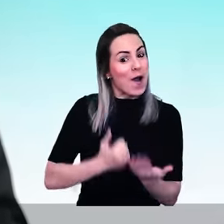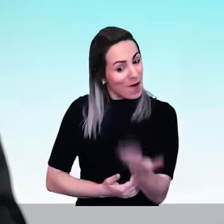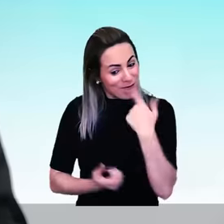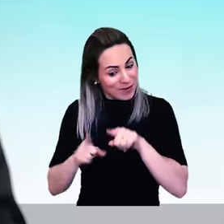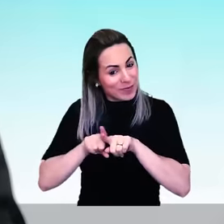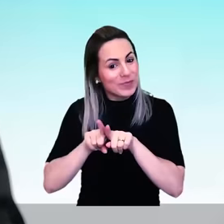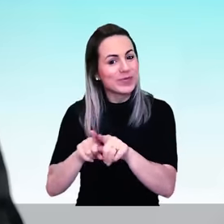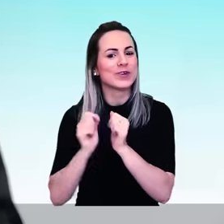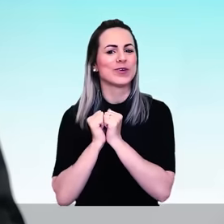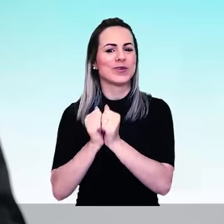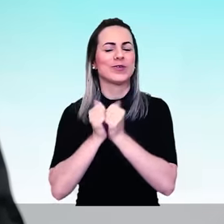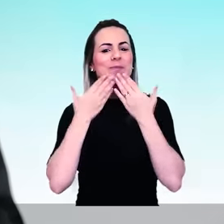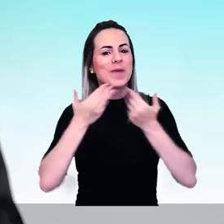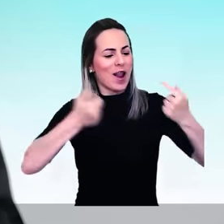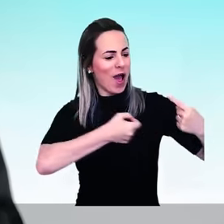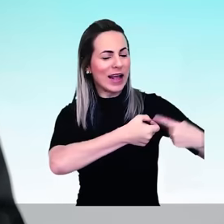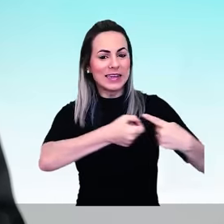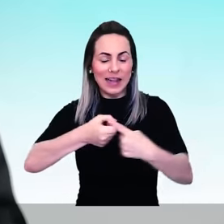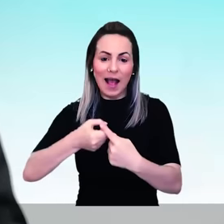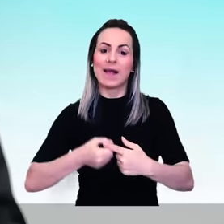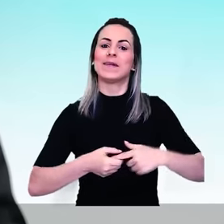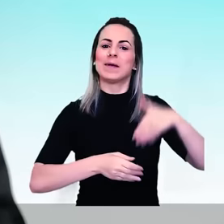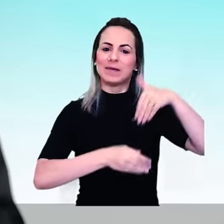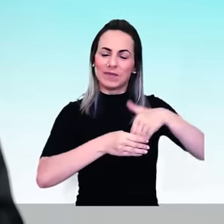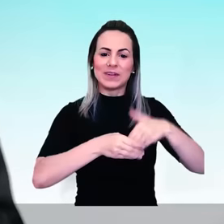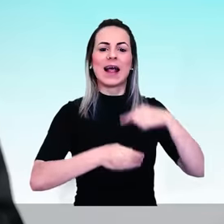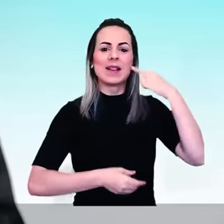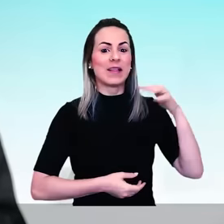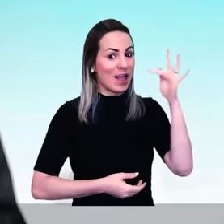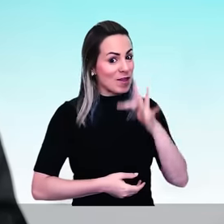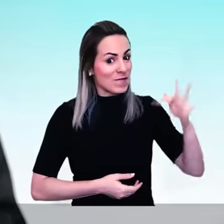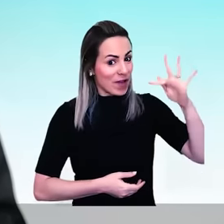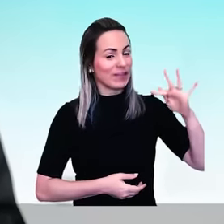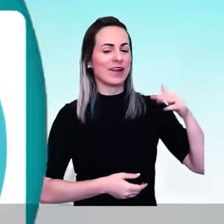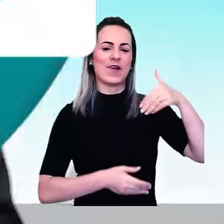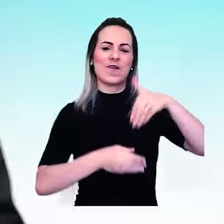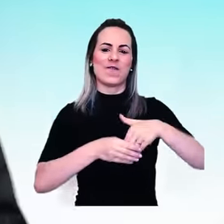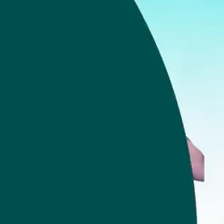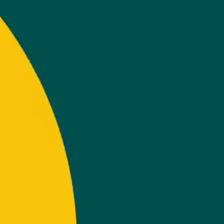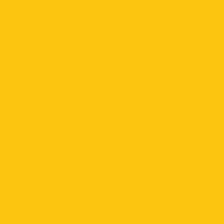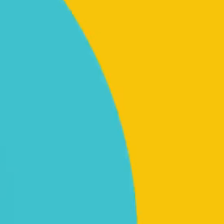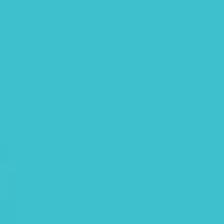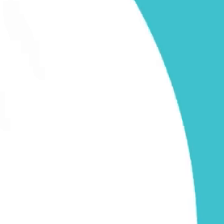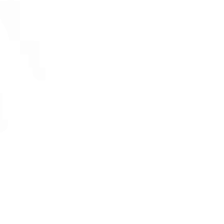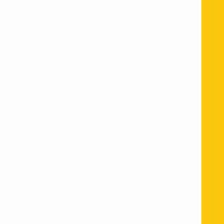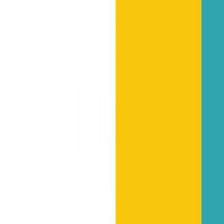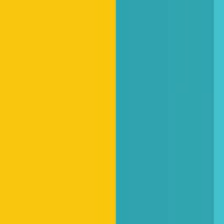isso juntos, pelo bem da região. Para o deputado federal, vote 1599 Alberto Mourão.